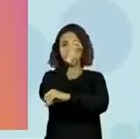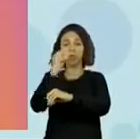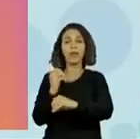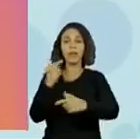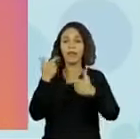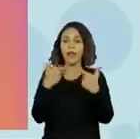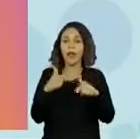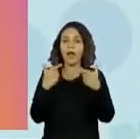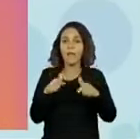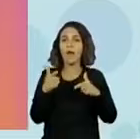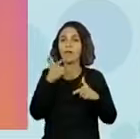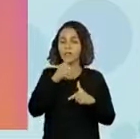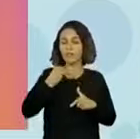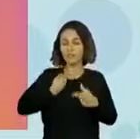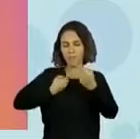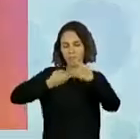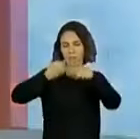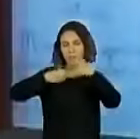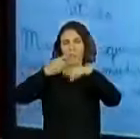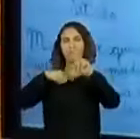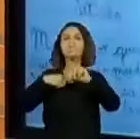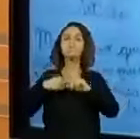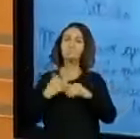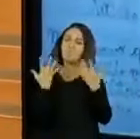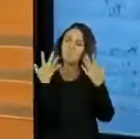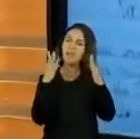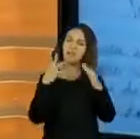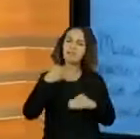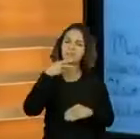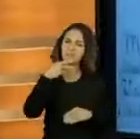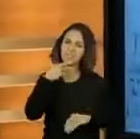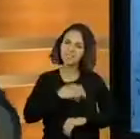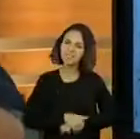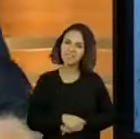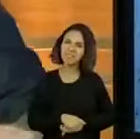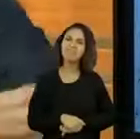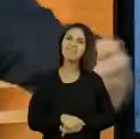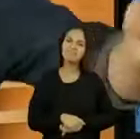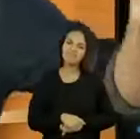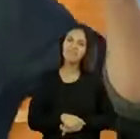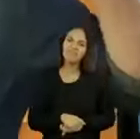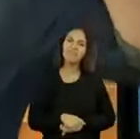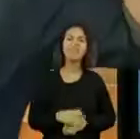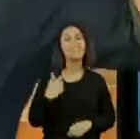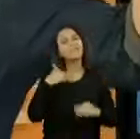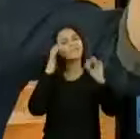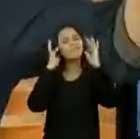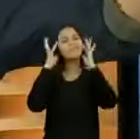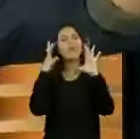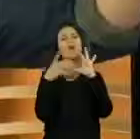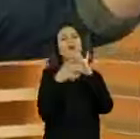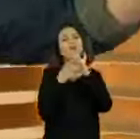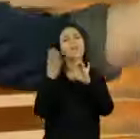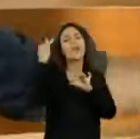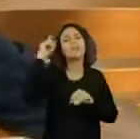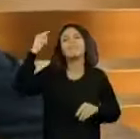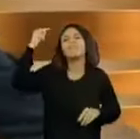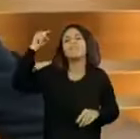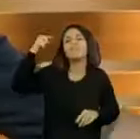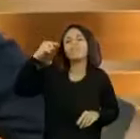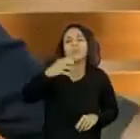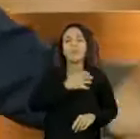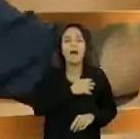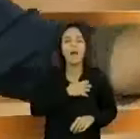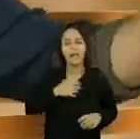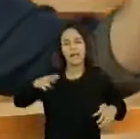trabalho a gente cresce na vida. Parabéns para essa bisa, que guerreira. Porque eu já fico imaginando todo o contexto da época que ela veio sozinha com